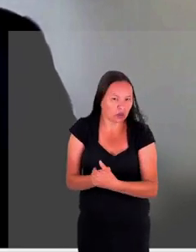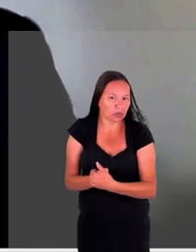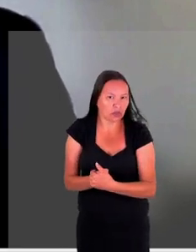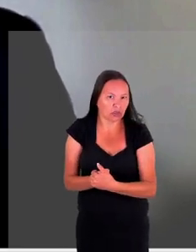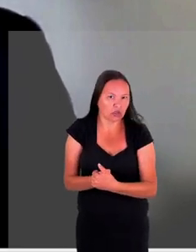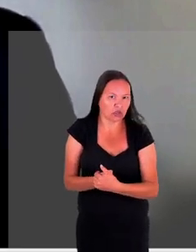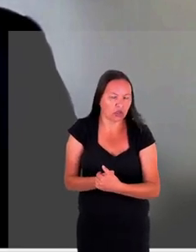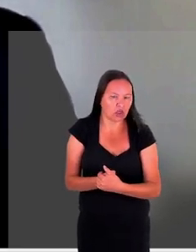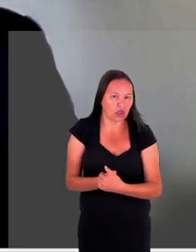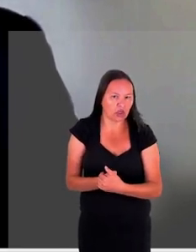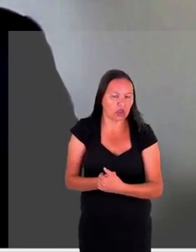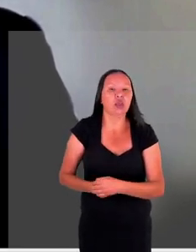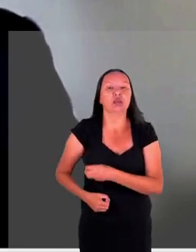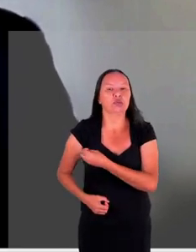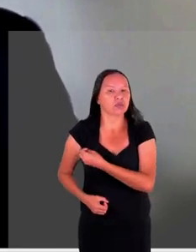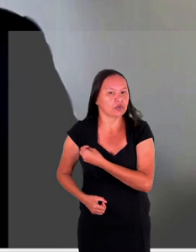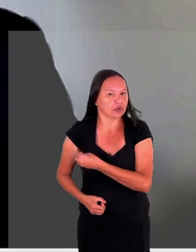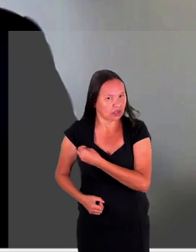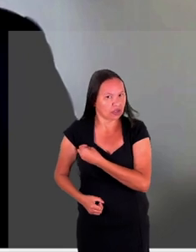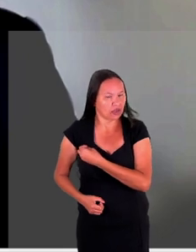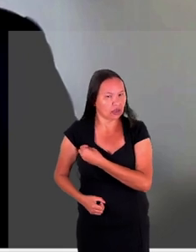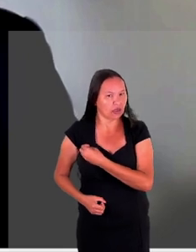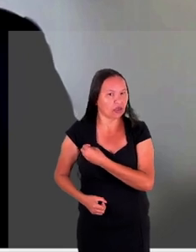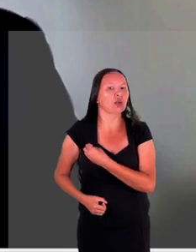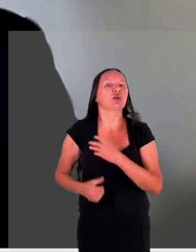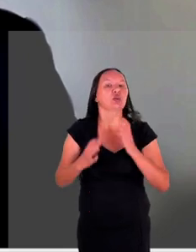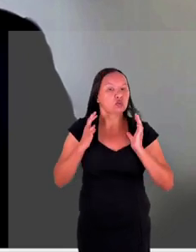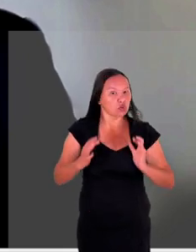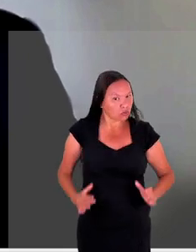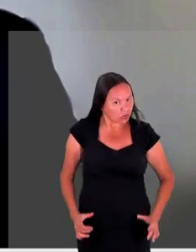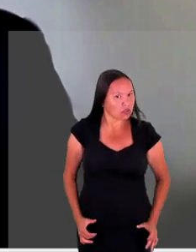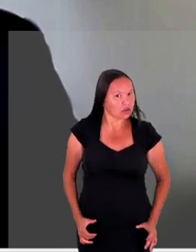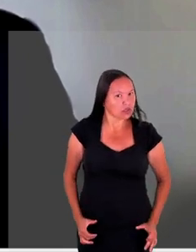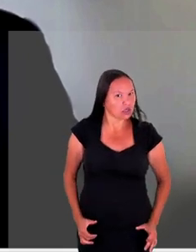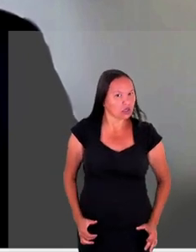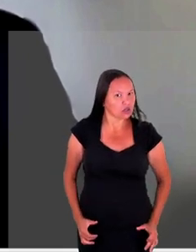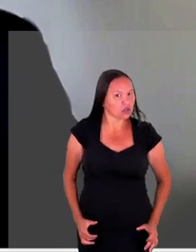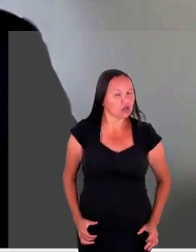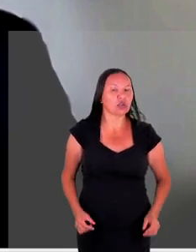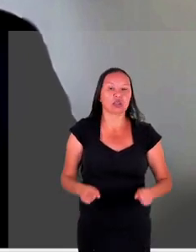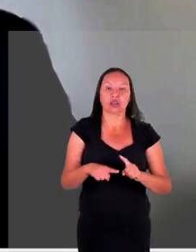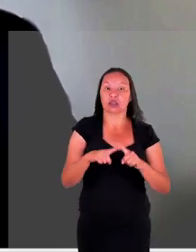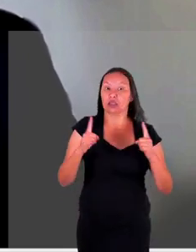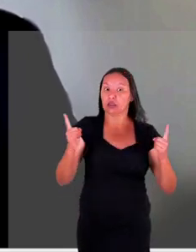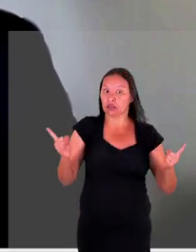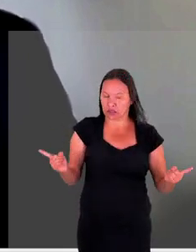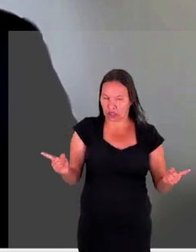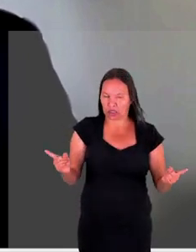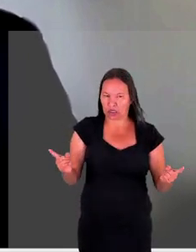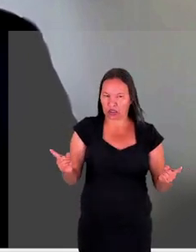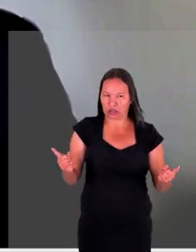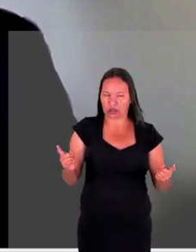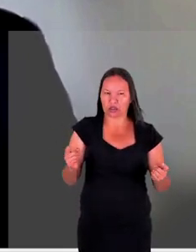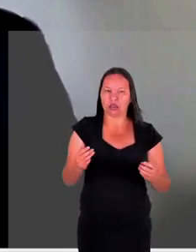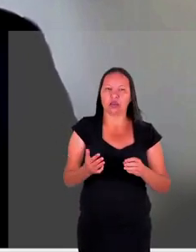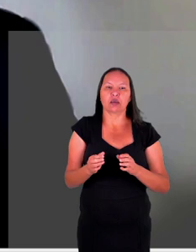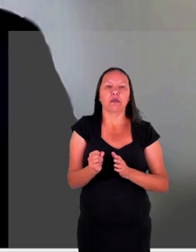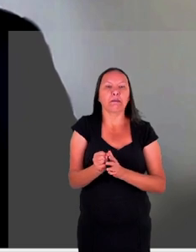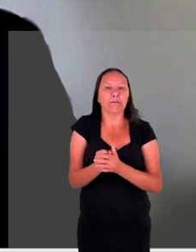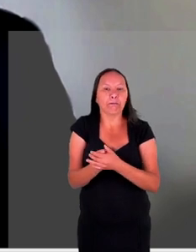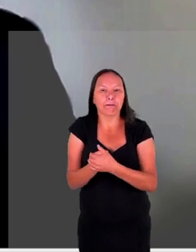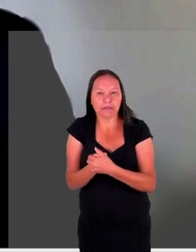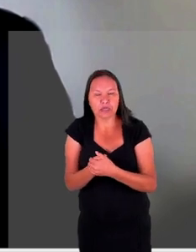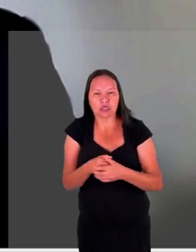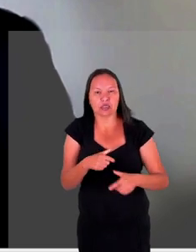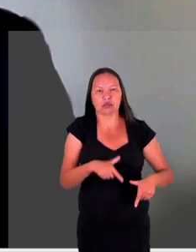de vítima isso eu quero anotar do ponto de vista jurídico essa pessoa poderá ser encaminhada e acolhida pelos